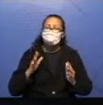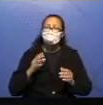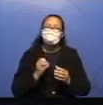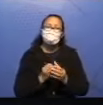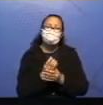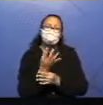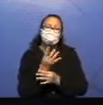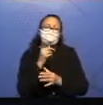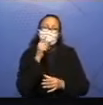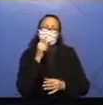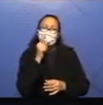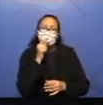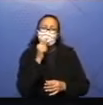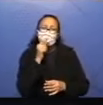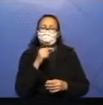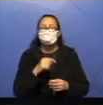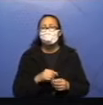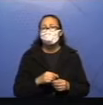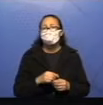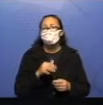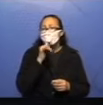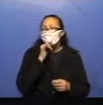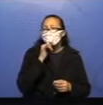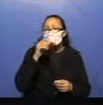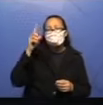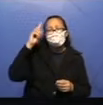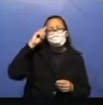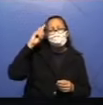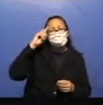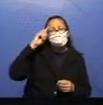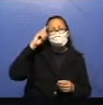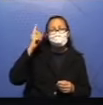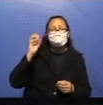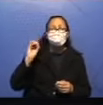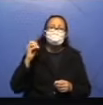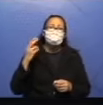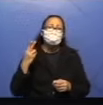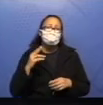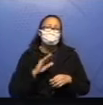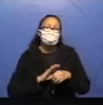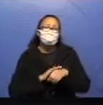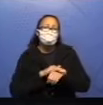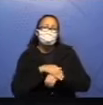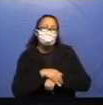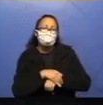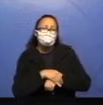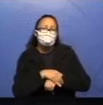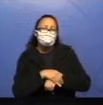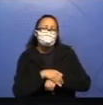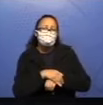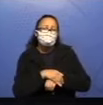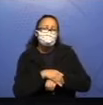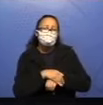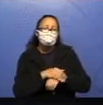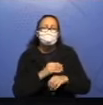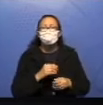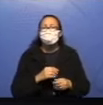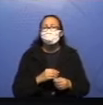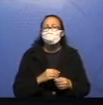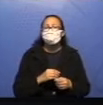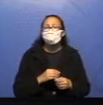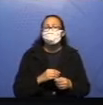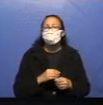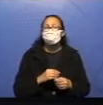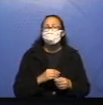Foi de dia? Foi à noite que aconteceu isso? Foi durante uma estação do ano só? Ou ela